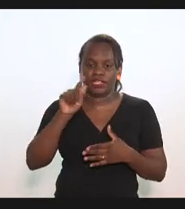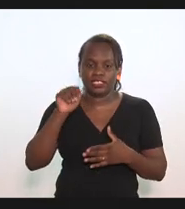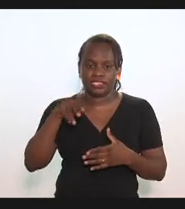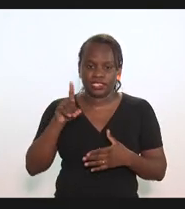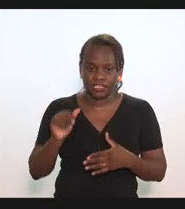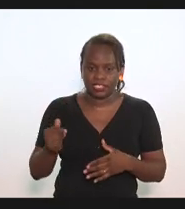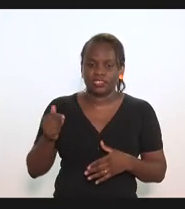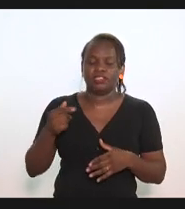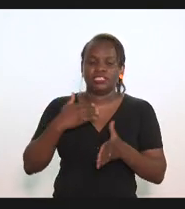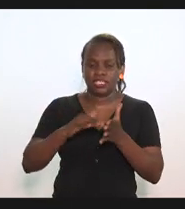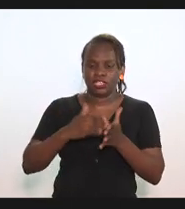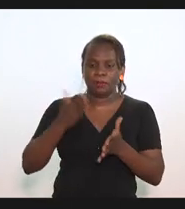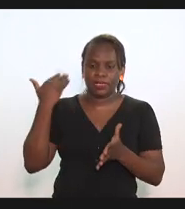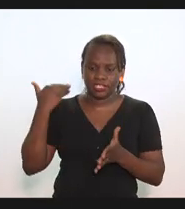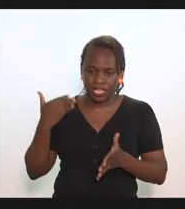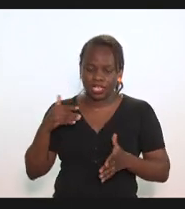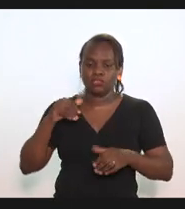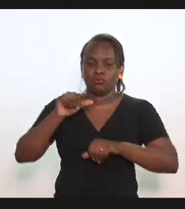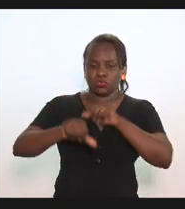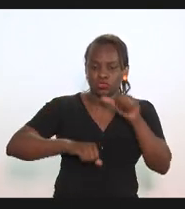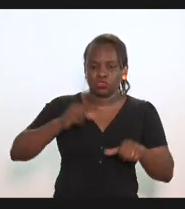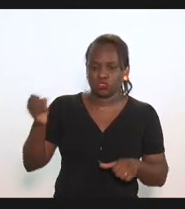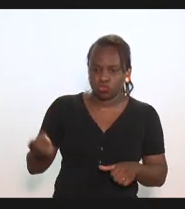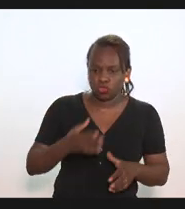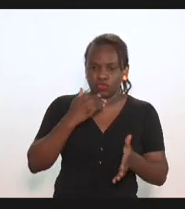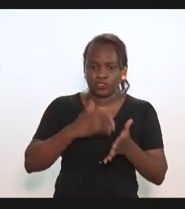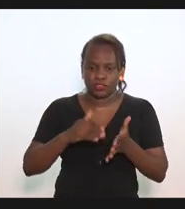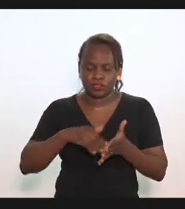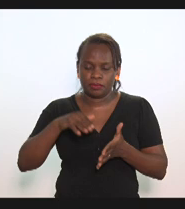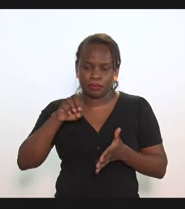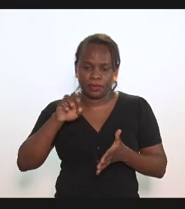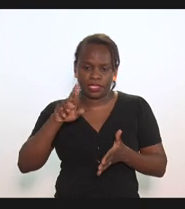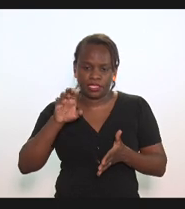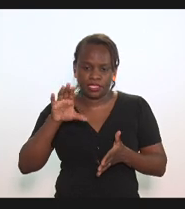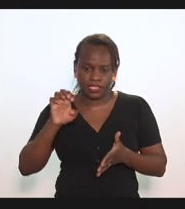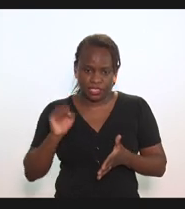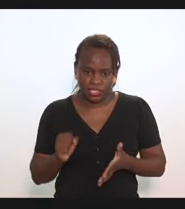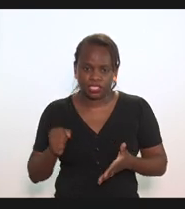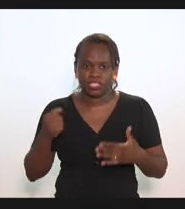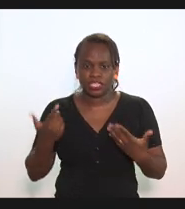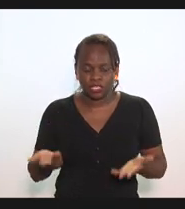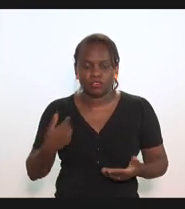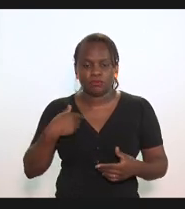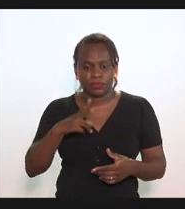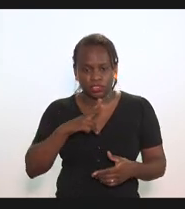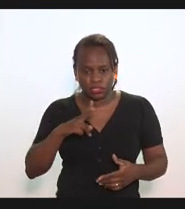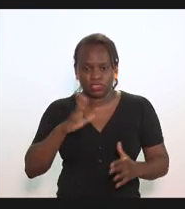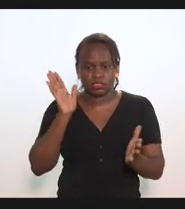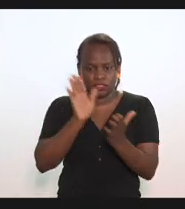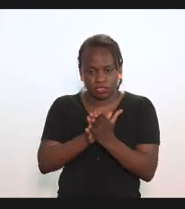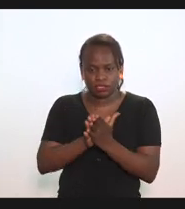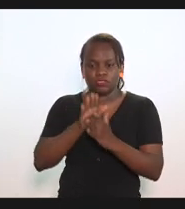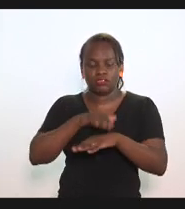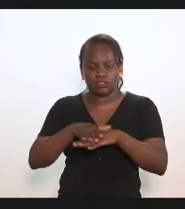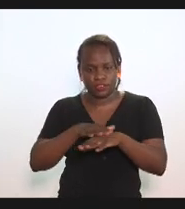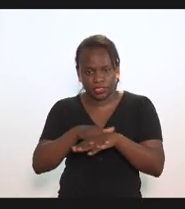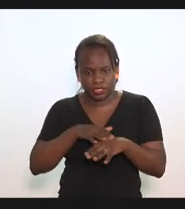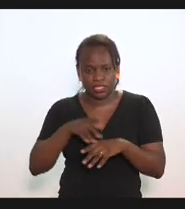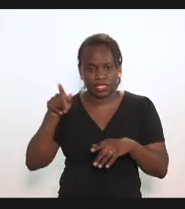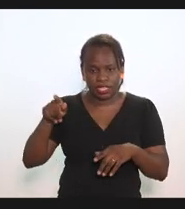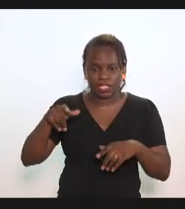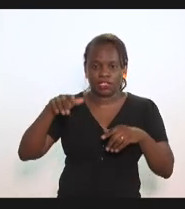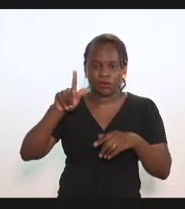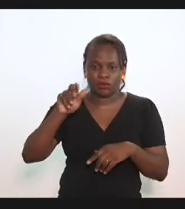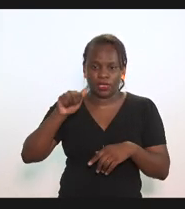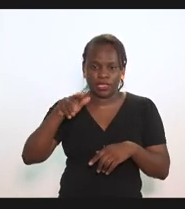secretário anterior passando pelo secretário Mercês o qual eu pessoalmente tratei do tema no Palácio Guanabara